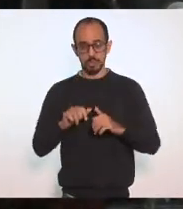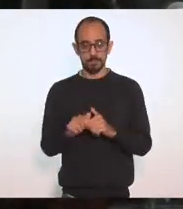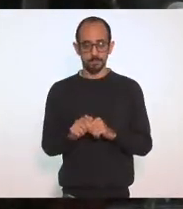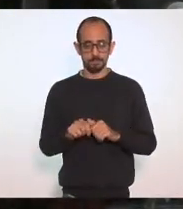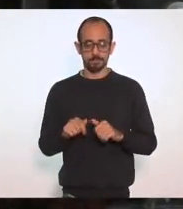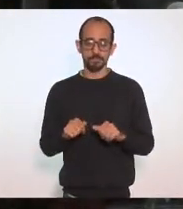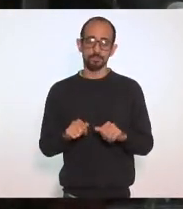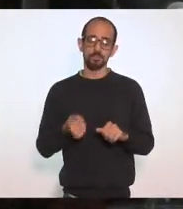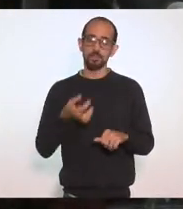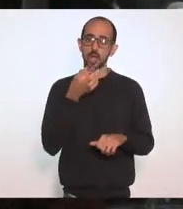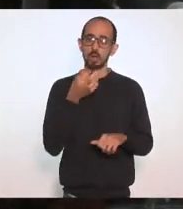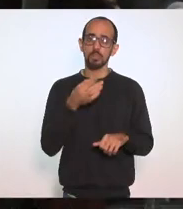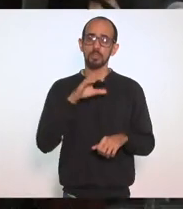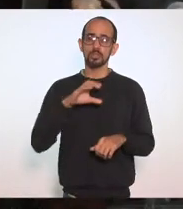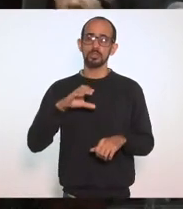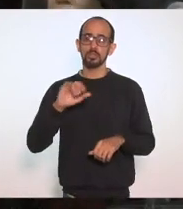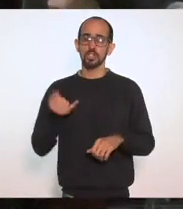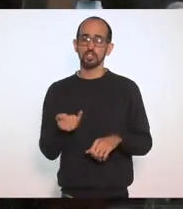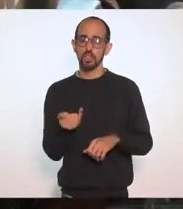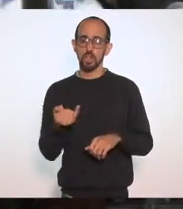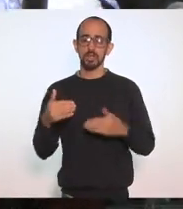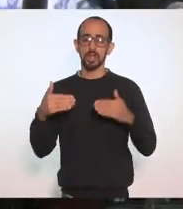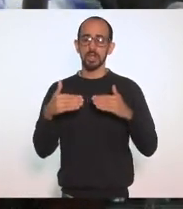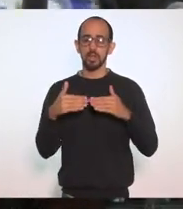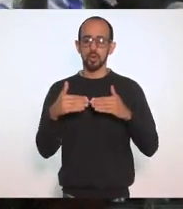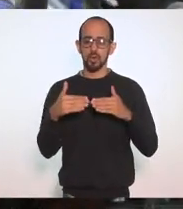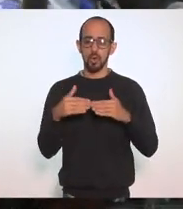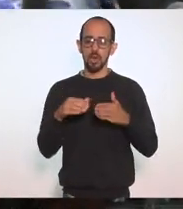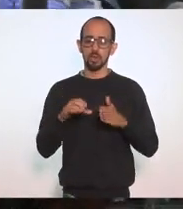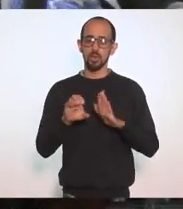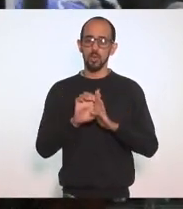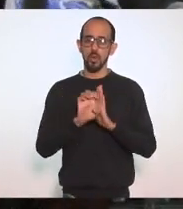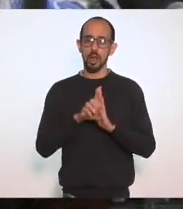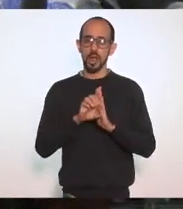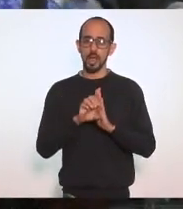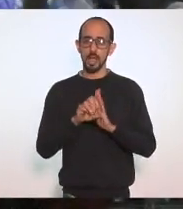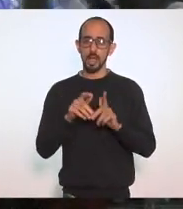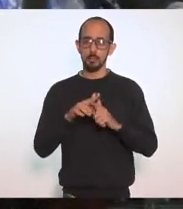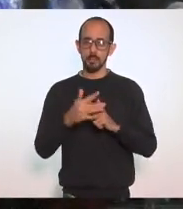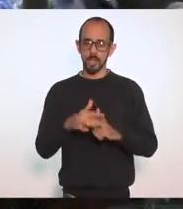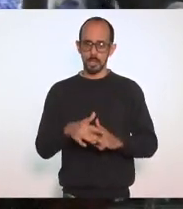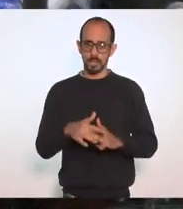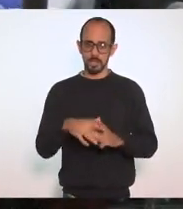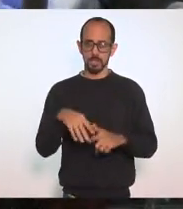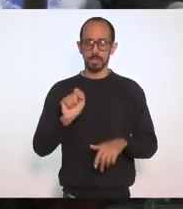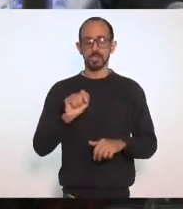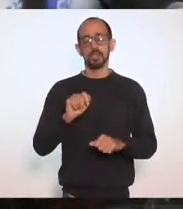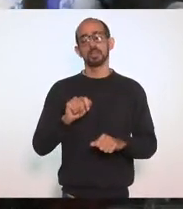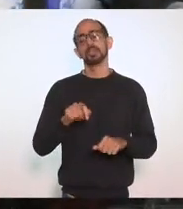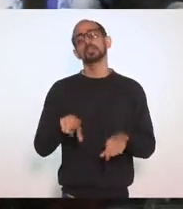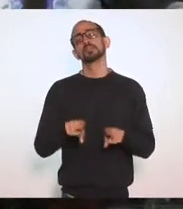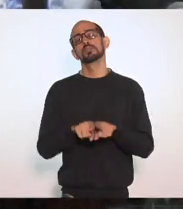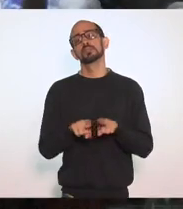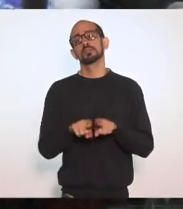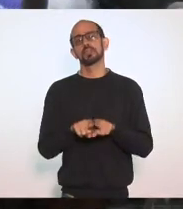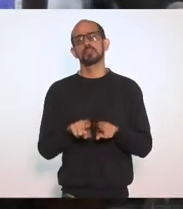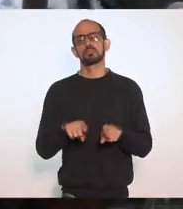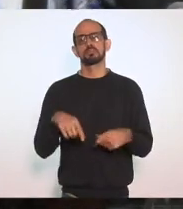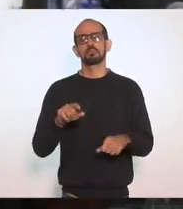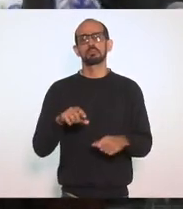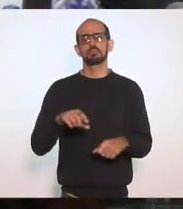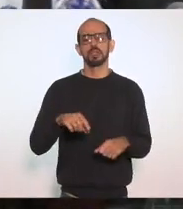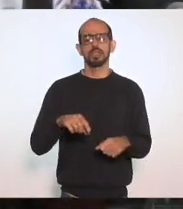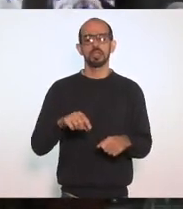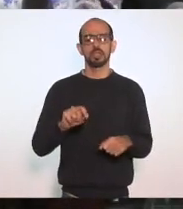Pareceres Comissão De Constituição Justiça Pela Constitucionalidade Com emendas Relatou o deputado Márcio Pachico Dependendo de Pareceres Da Comissão De Defesa Do